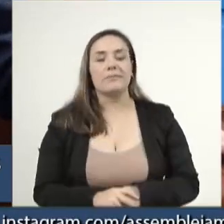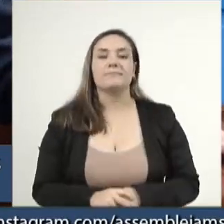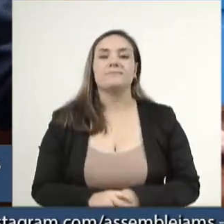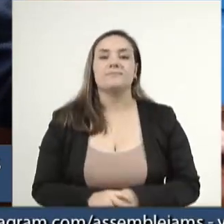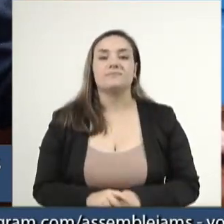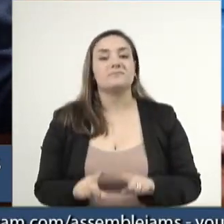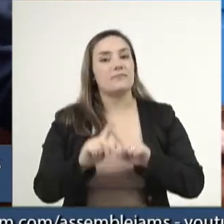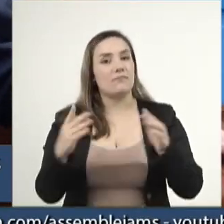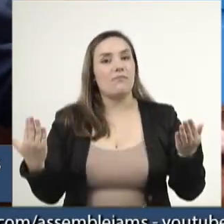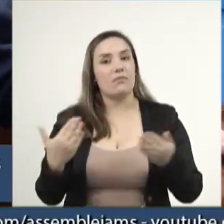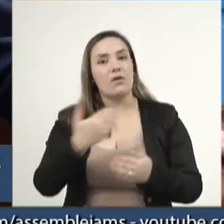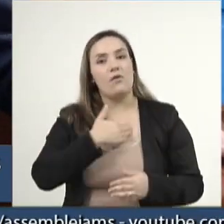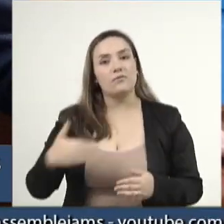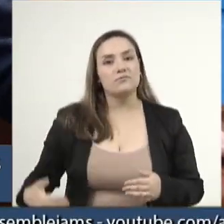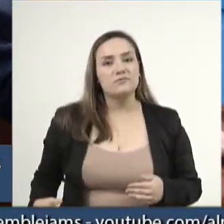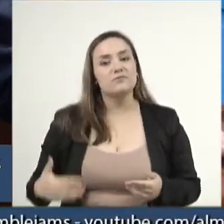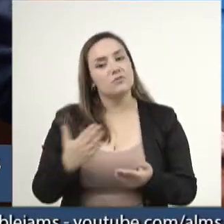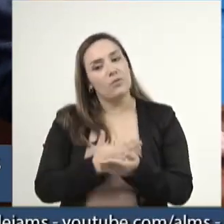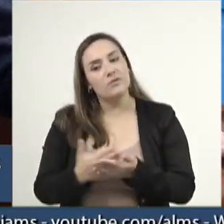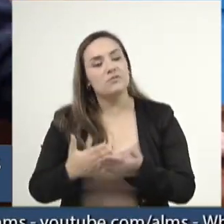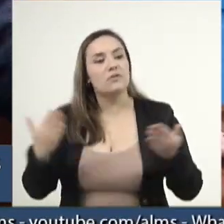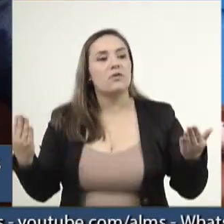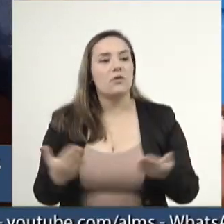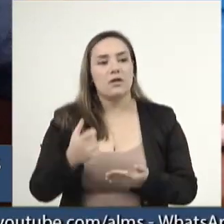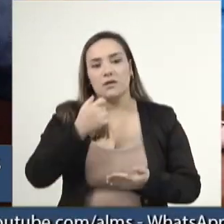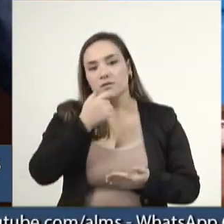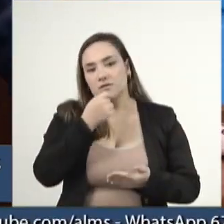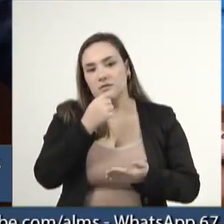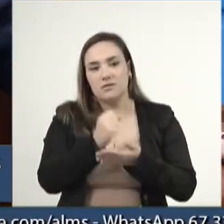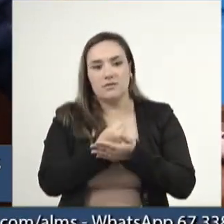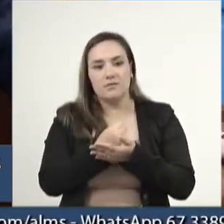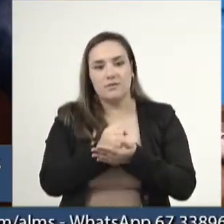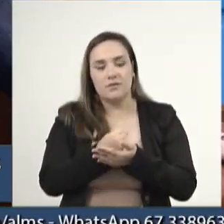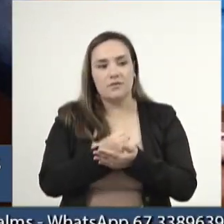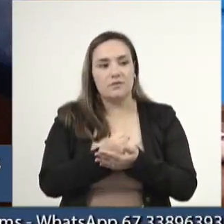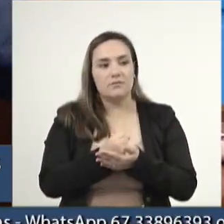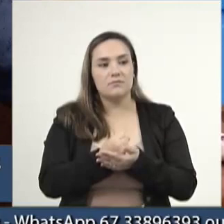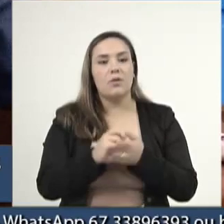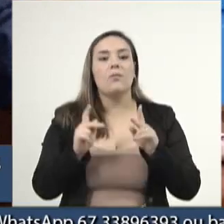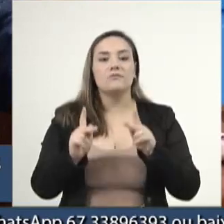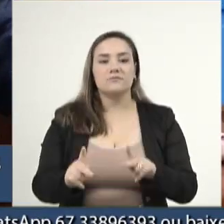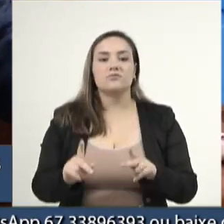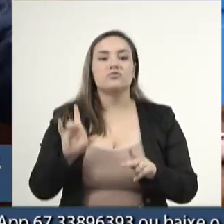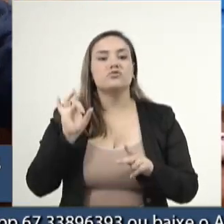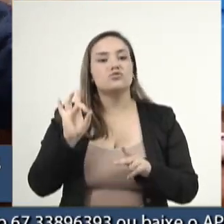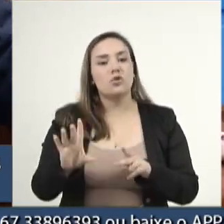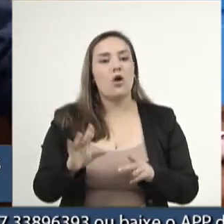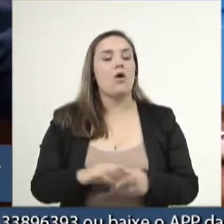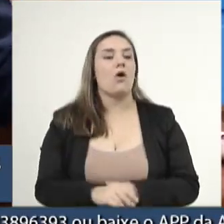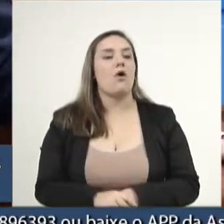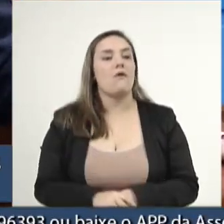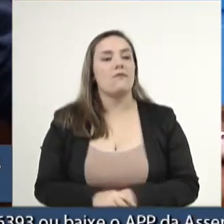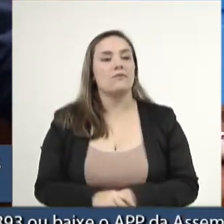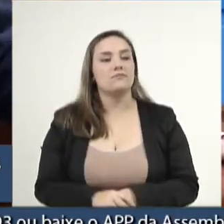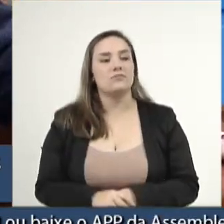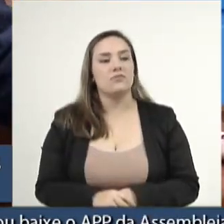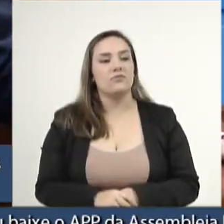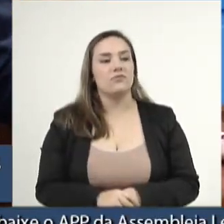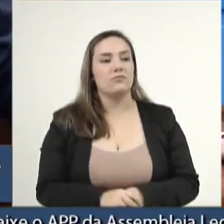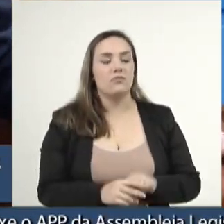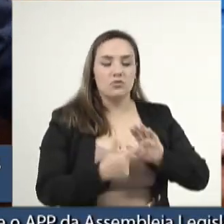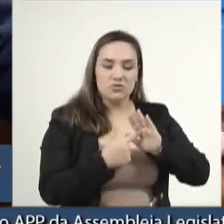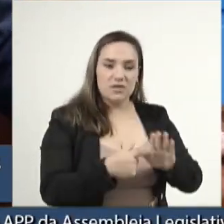E o governo Lula agora está implantando na Farmácia Popular. Basta ir lá e registrar a sua